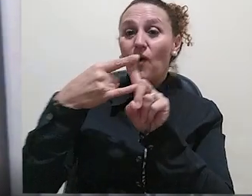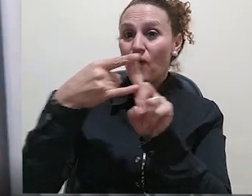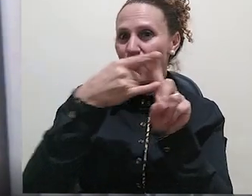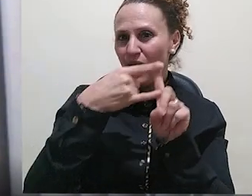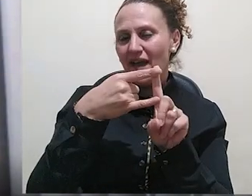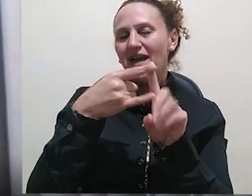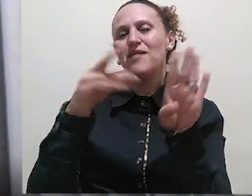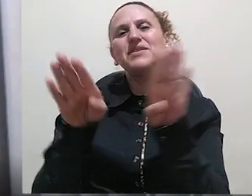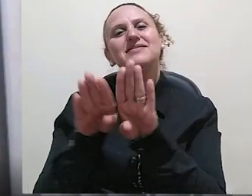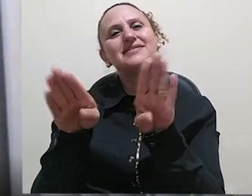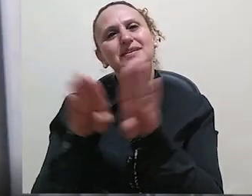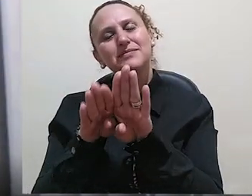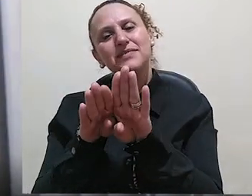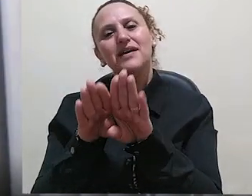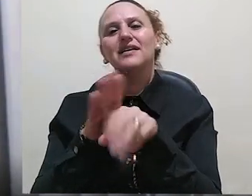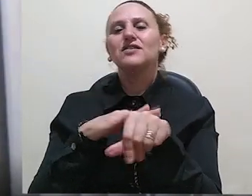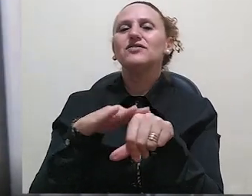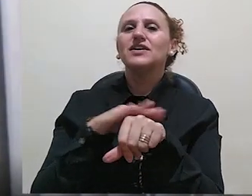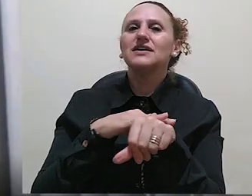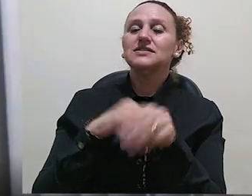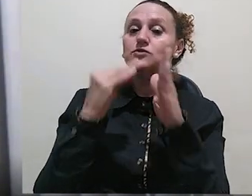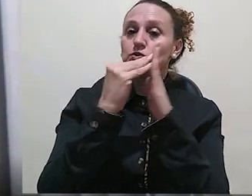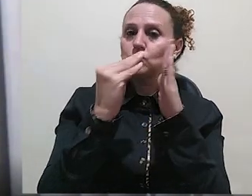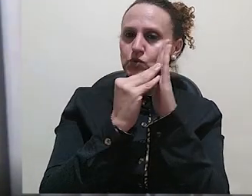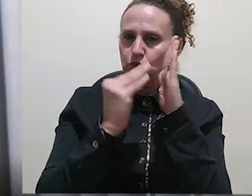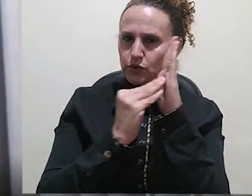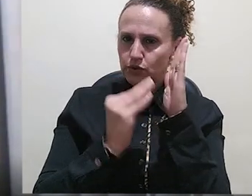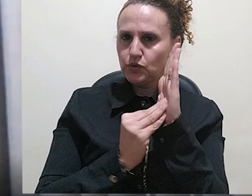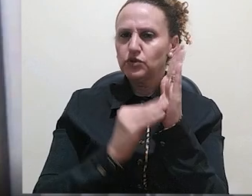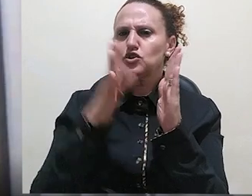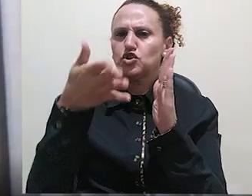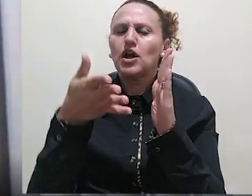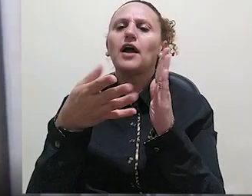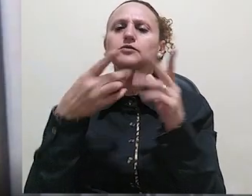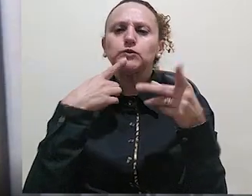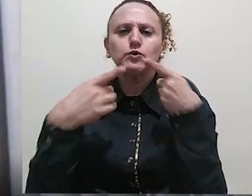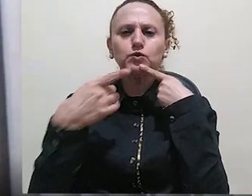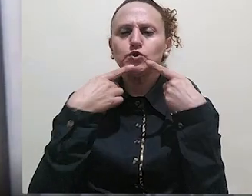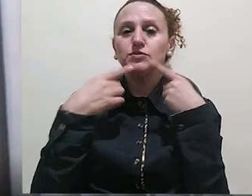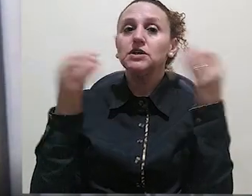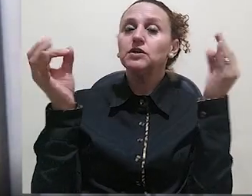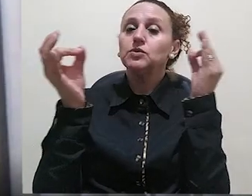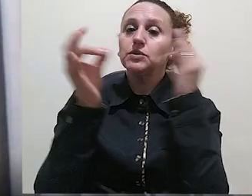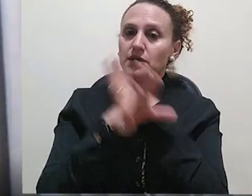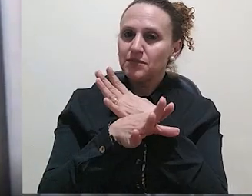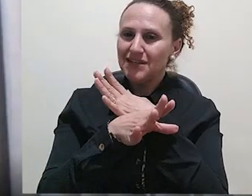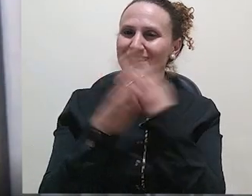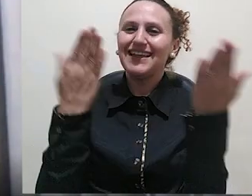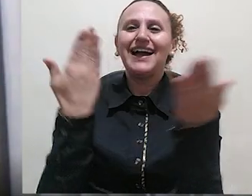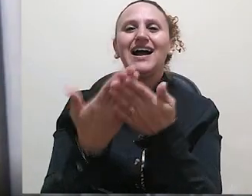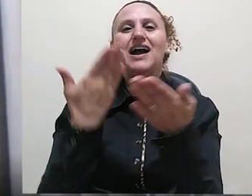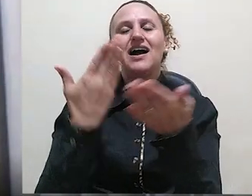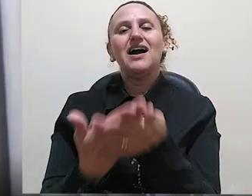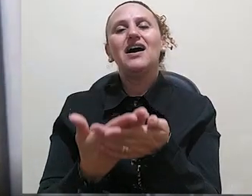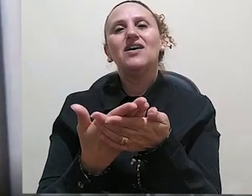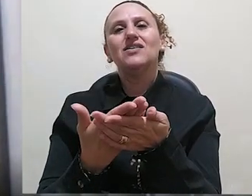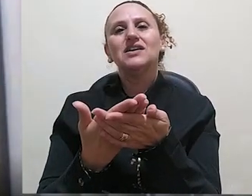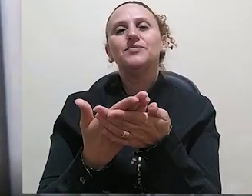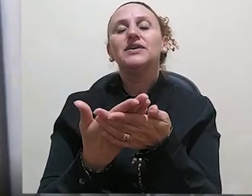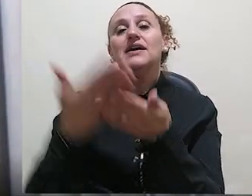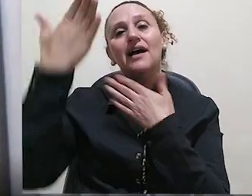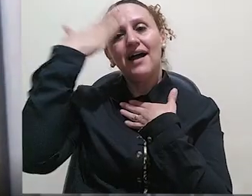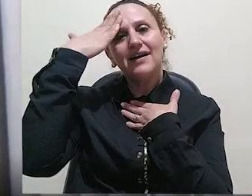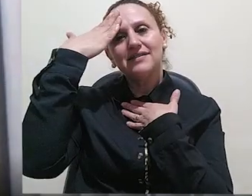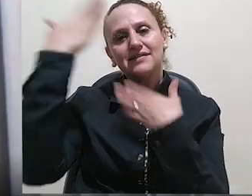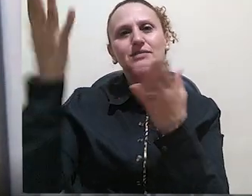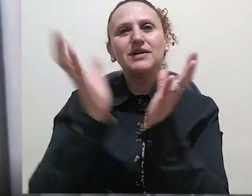pouquinho mais a respeito dos conteúdos que discutimos na disciplina. Então, eu fecho nossa aula de hoje, agradeço